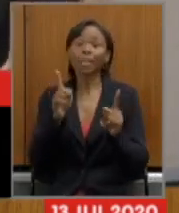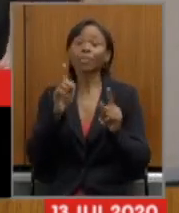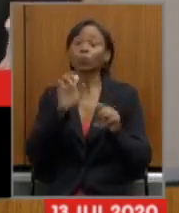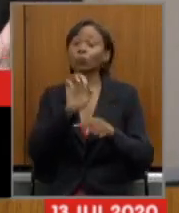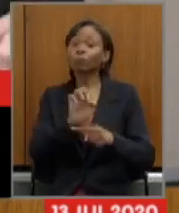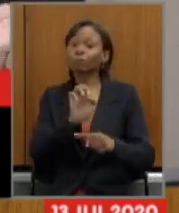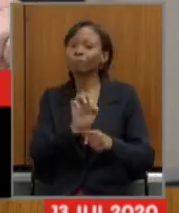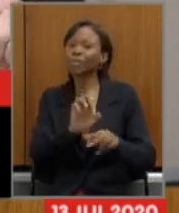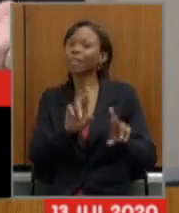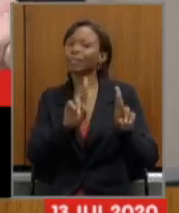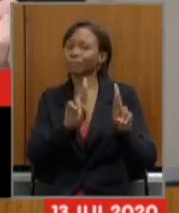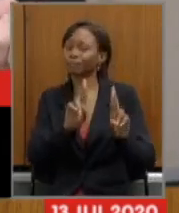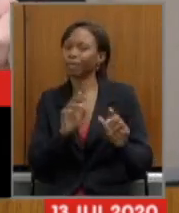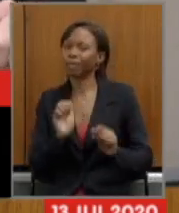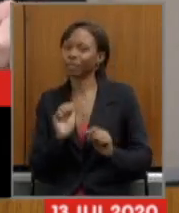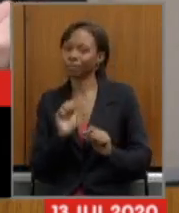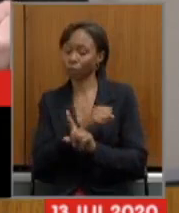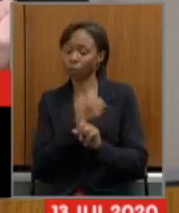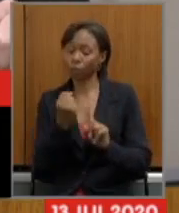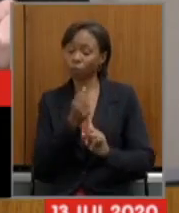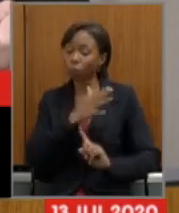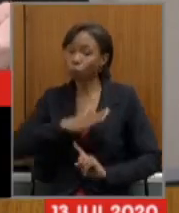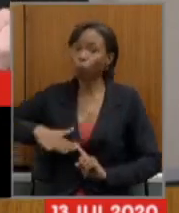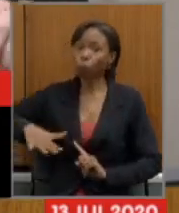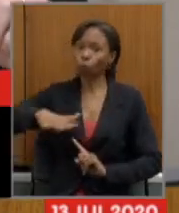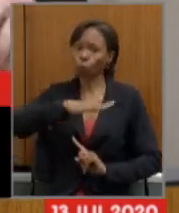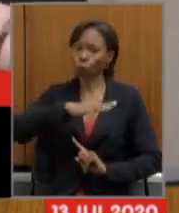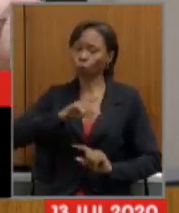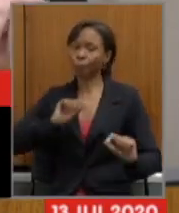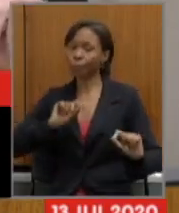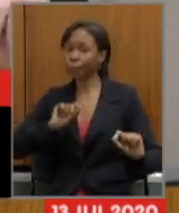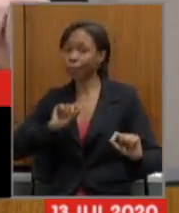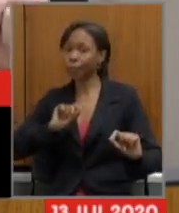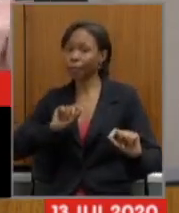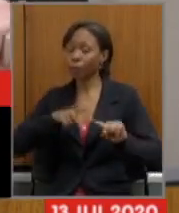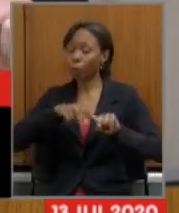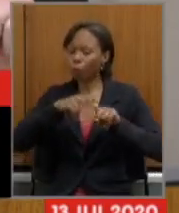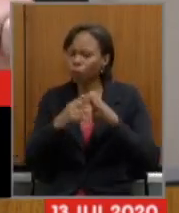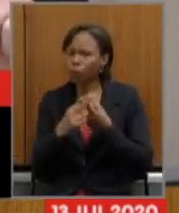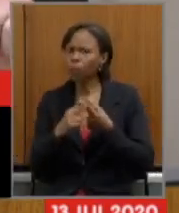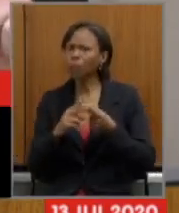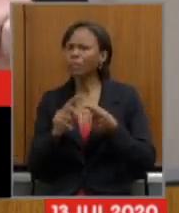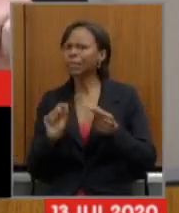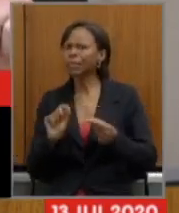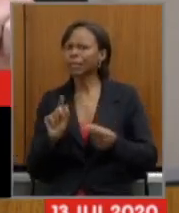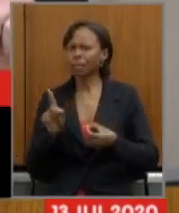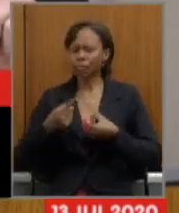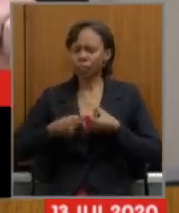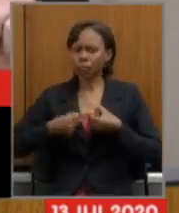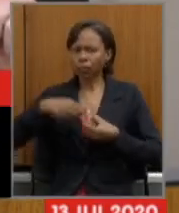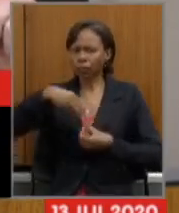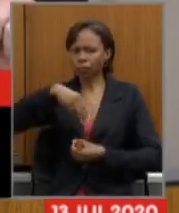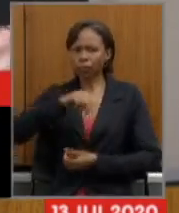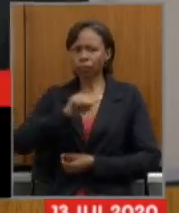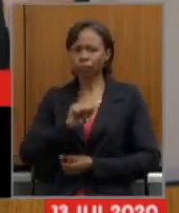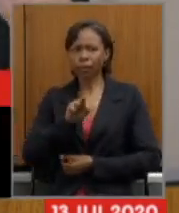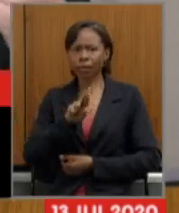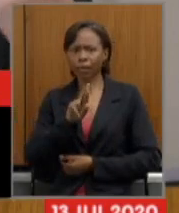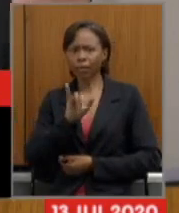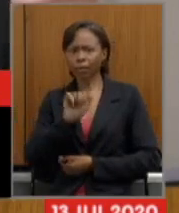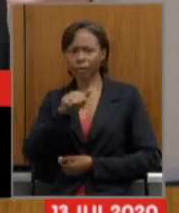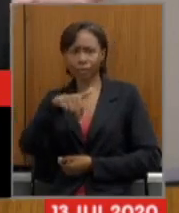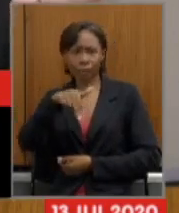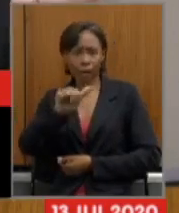todo deve ter de Mariana deputado nós só